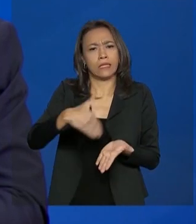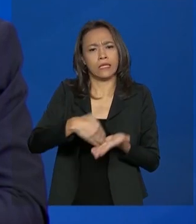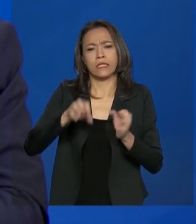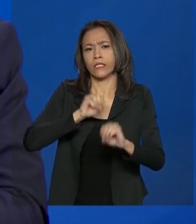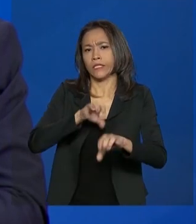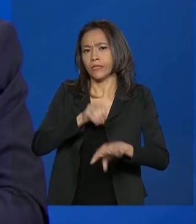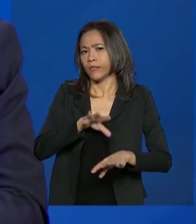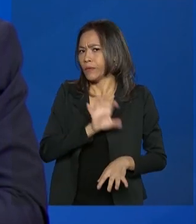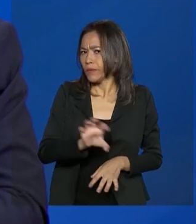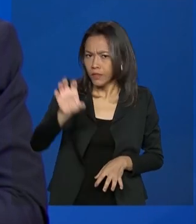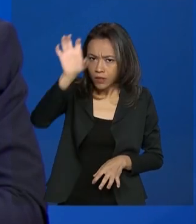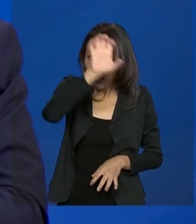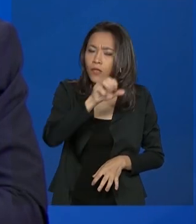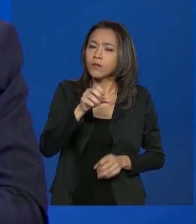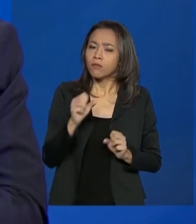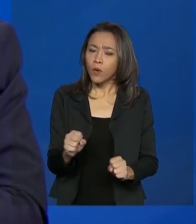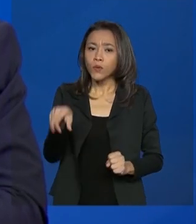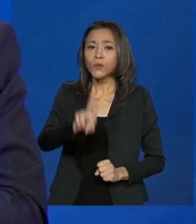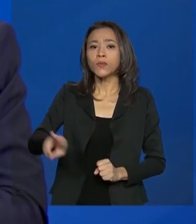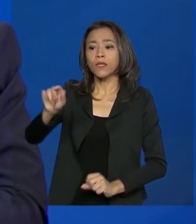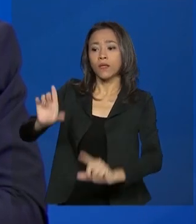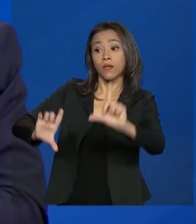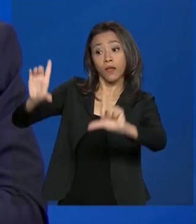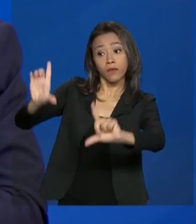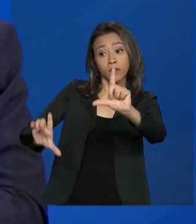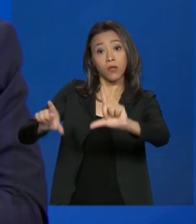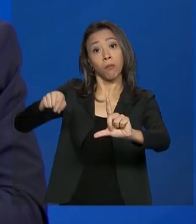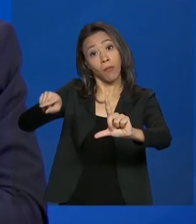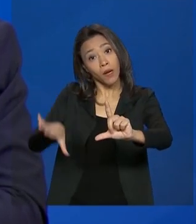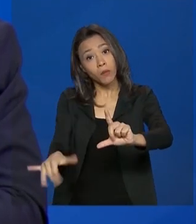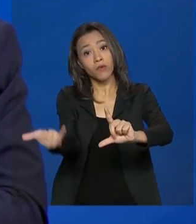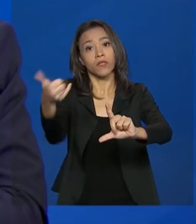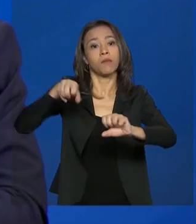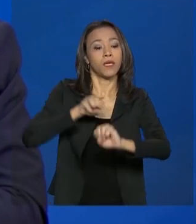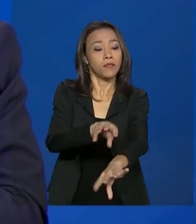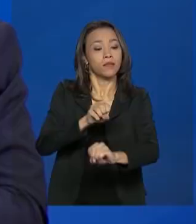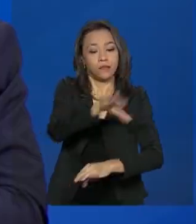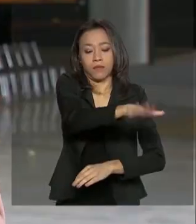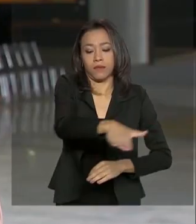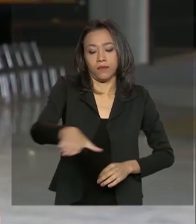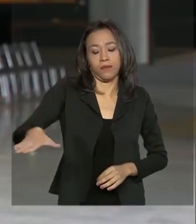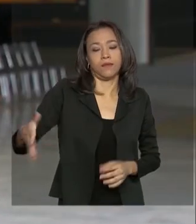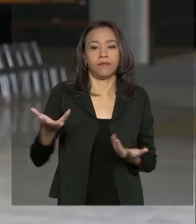educação dos estados, para que sejam dadas as aulas para as crianças utilizando esses canais.